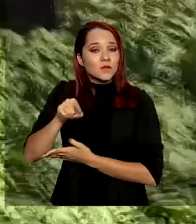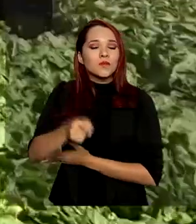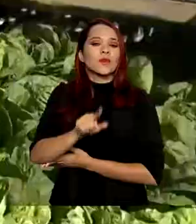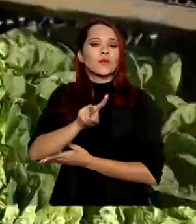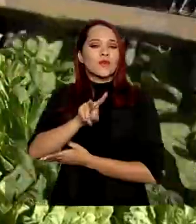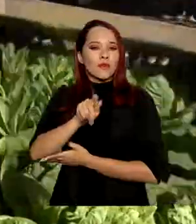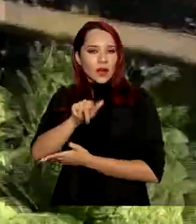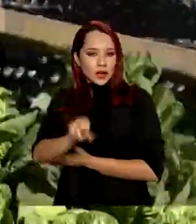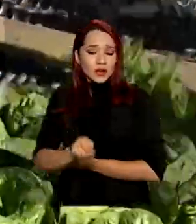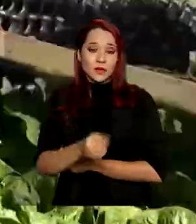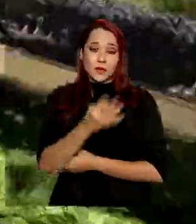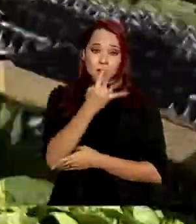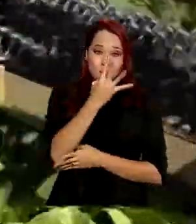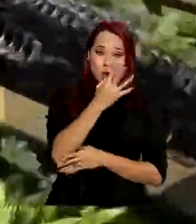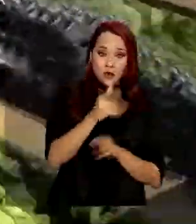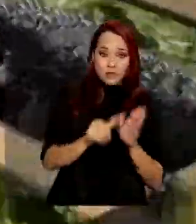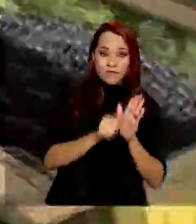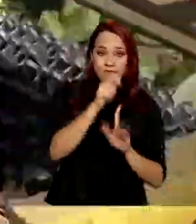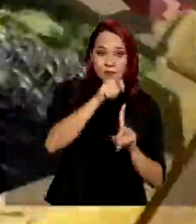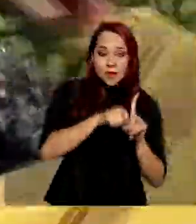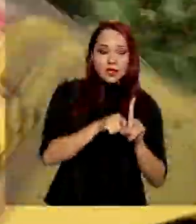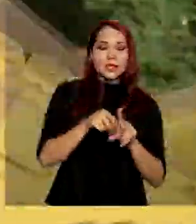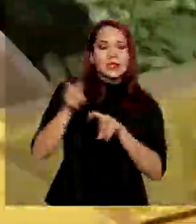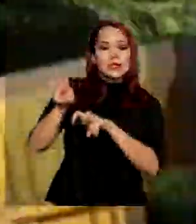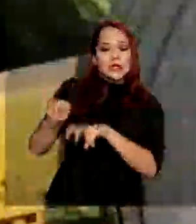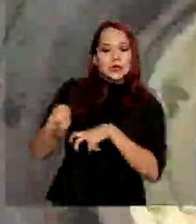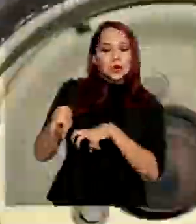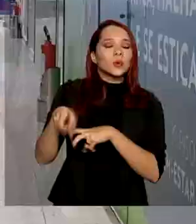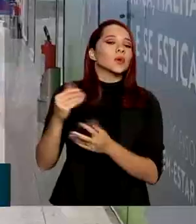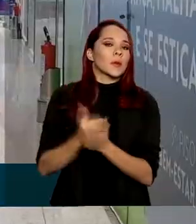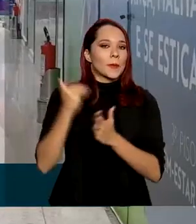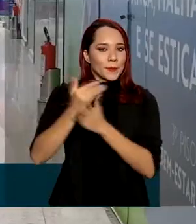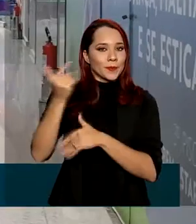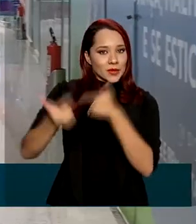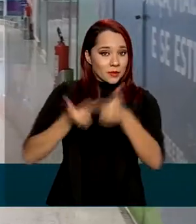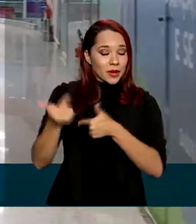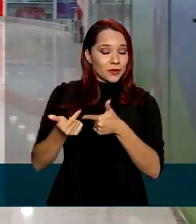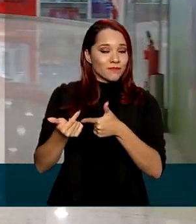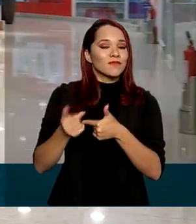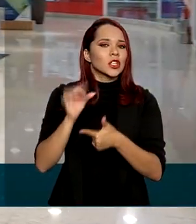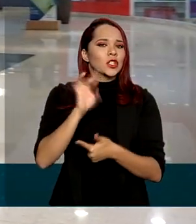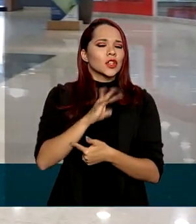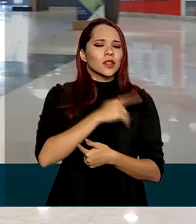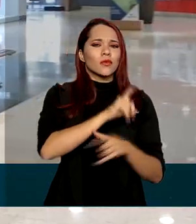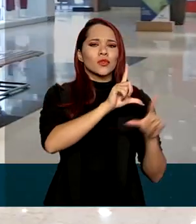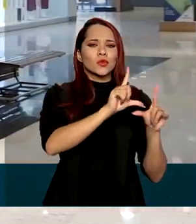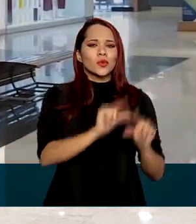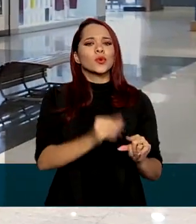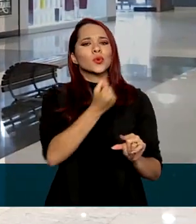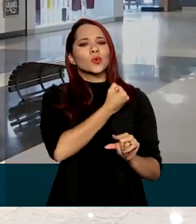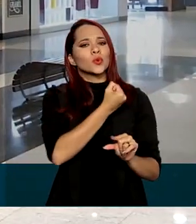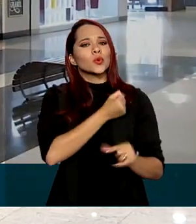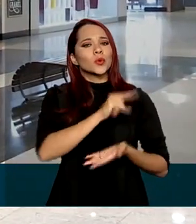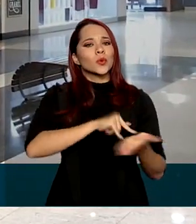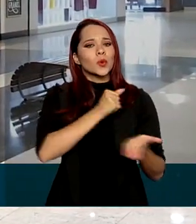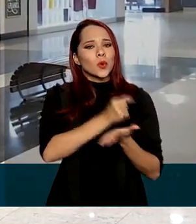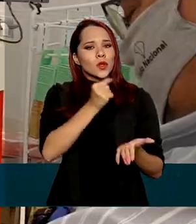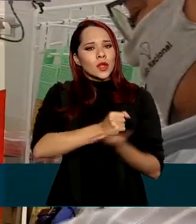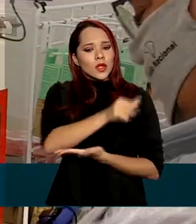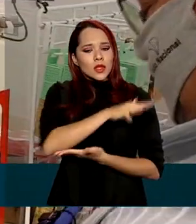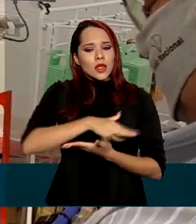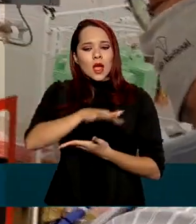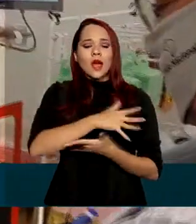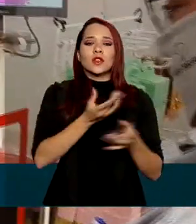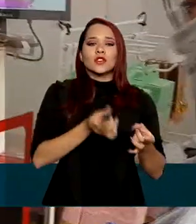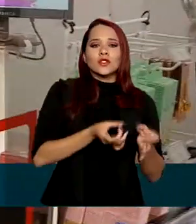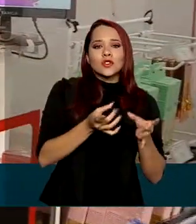primeiros meses do ano, a agricultura foi a que mais gerou empregos. Por outro lado, caiu muito o número de contratações nos setores de